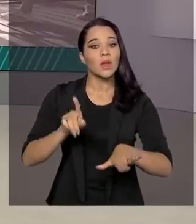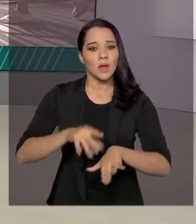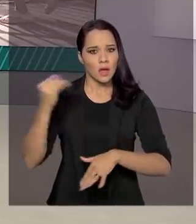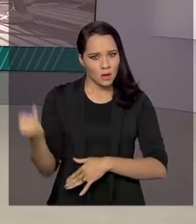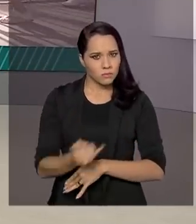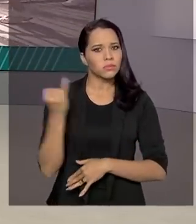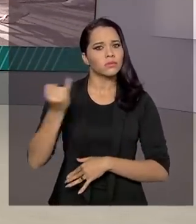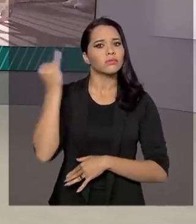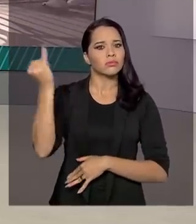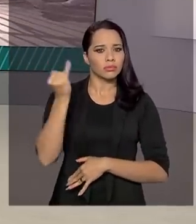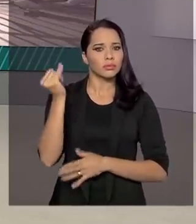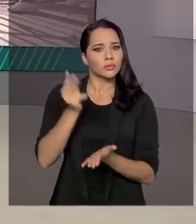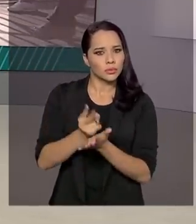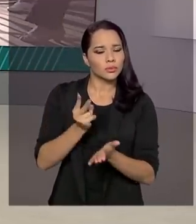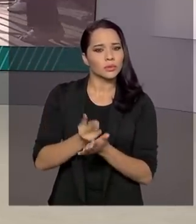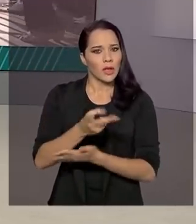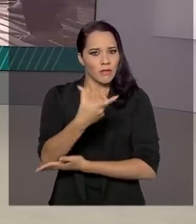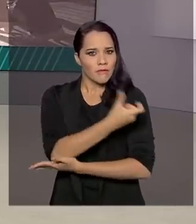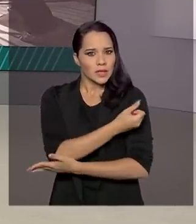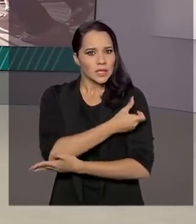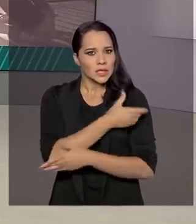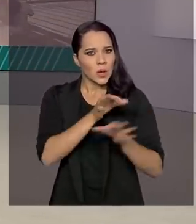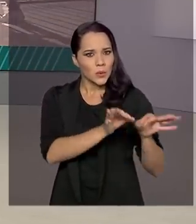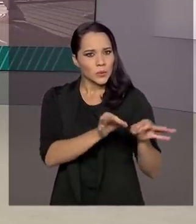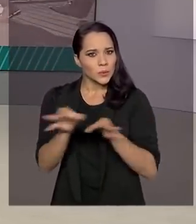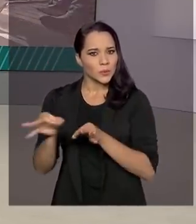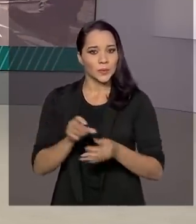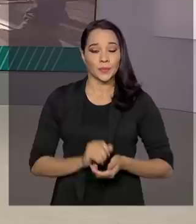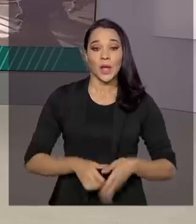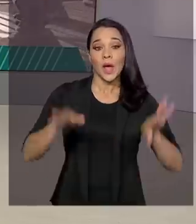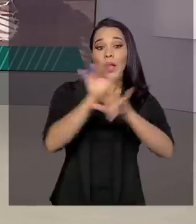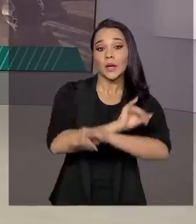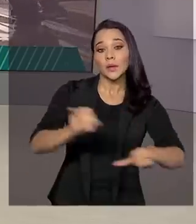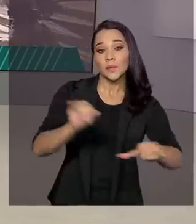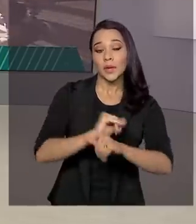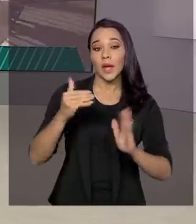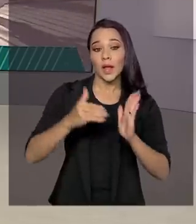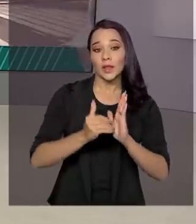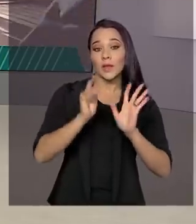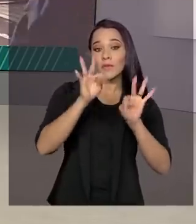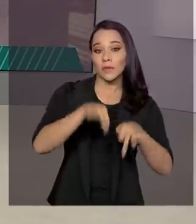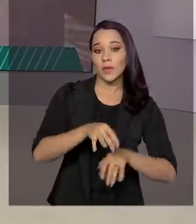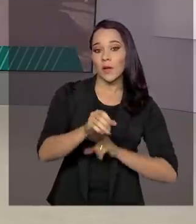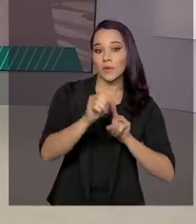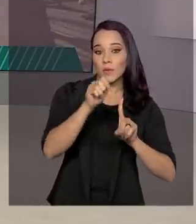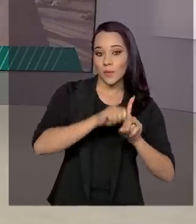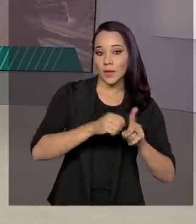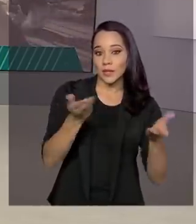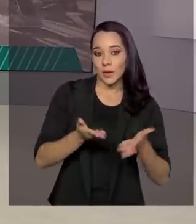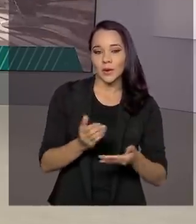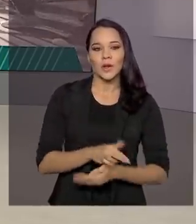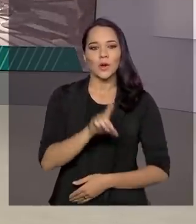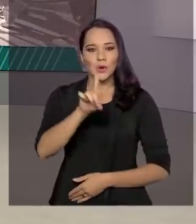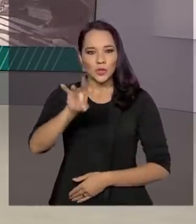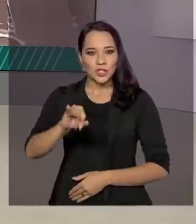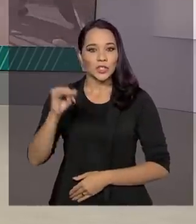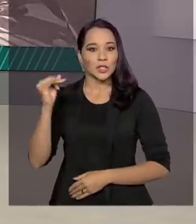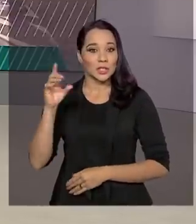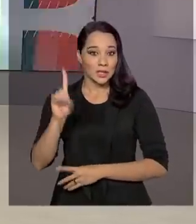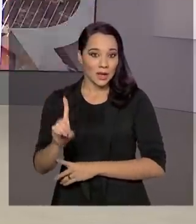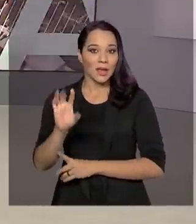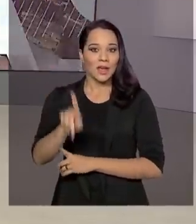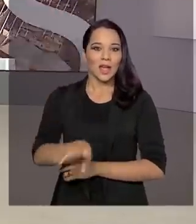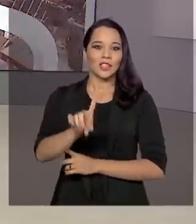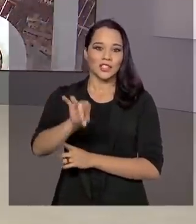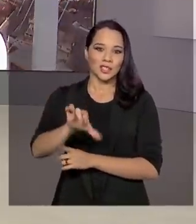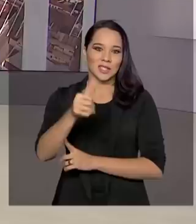é importante manter as vacinas em dia. A campanha segue até o final deste mês. O dia D de vacinação será dia